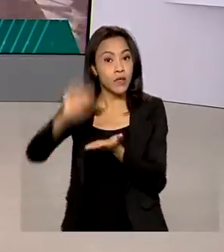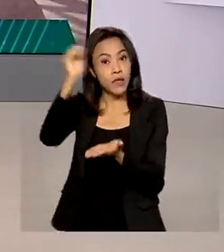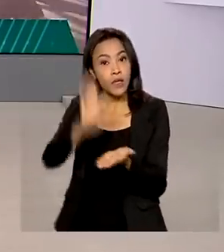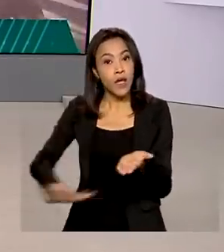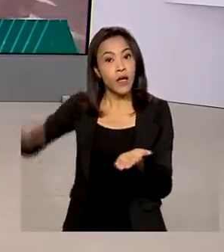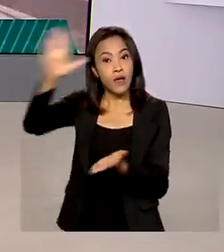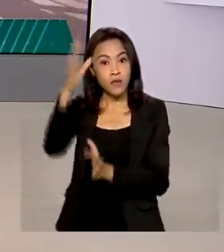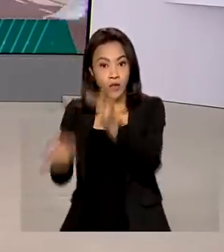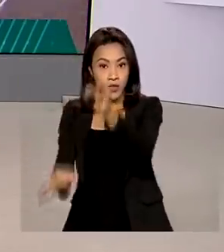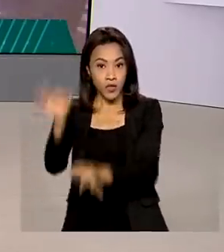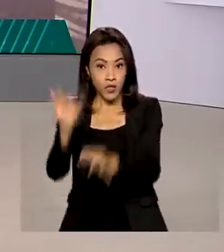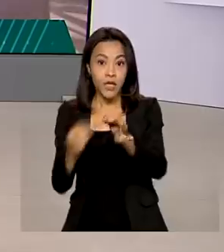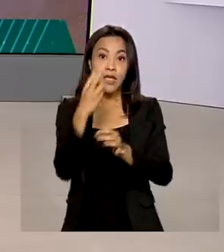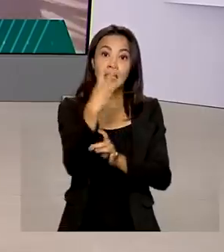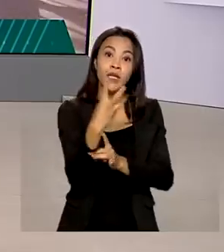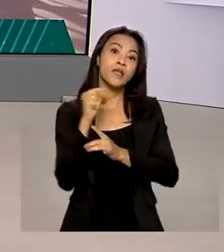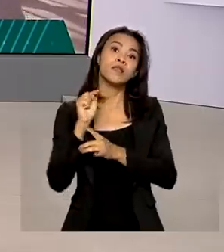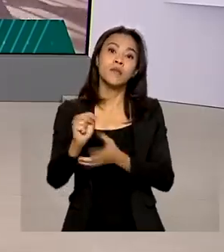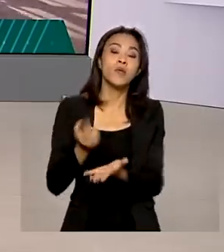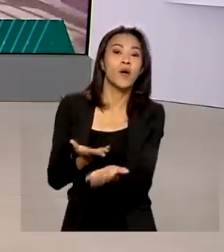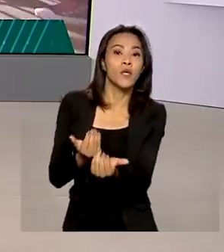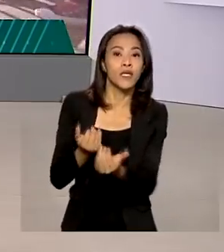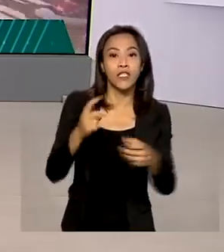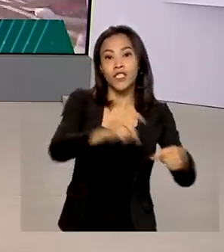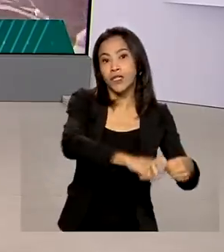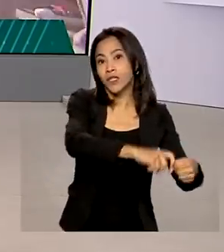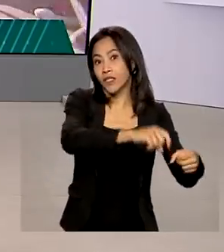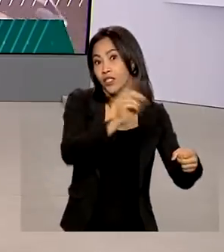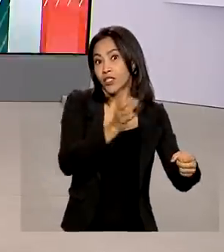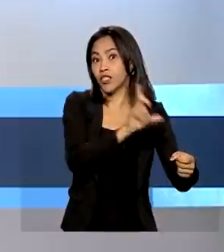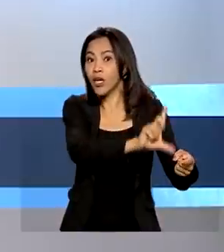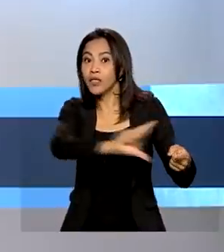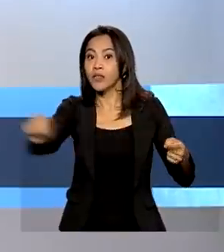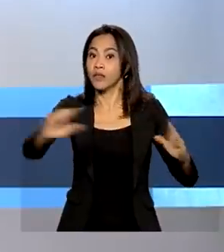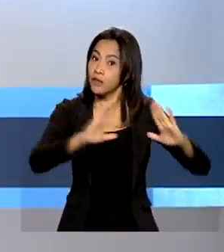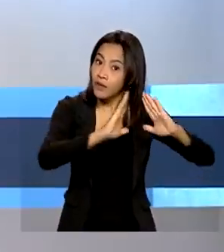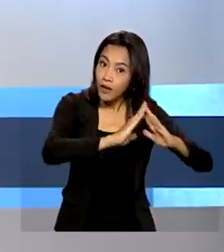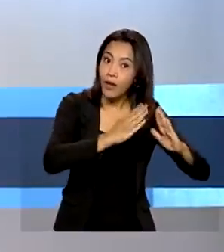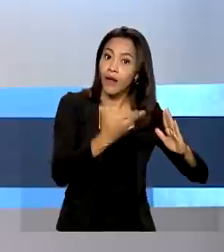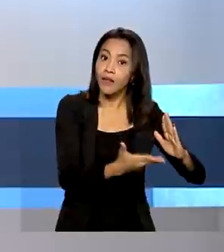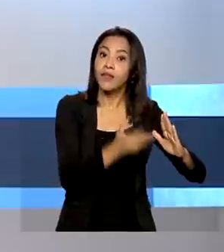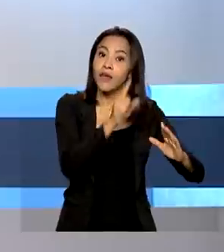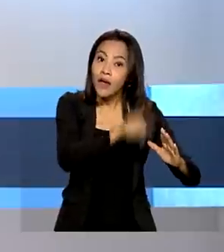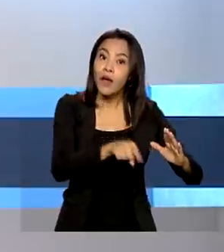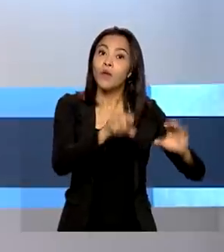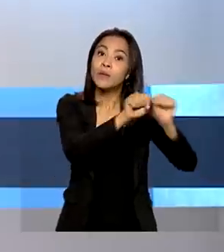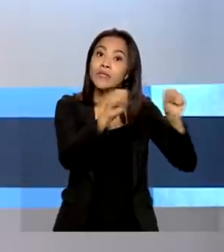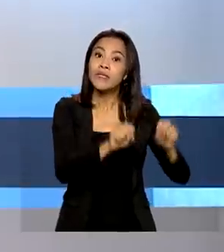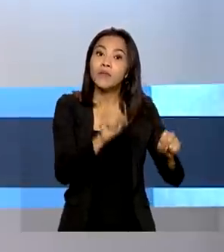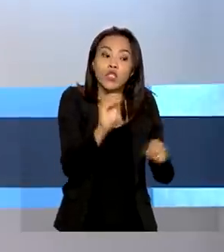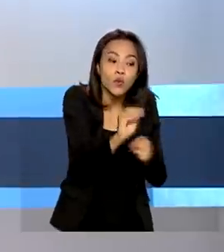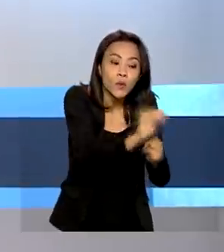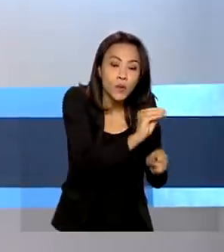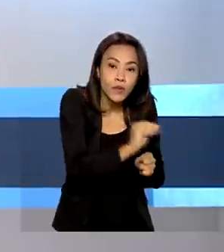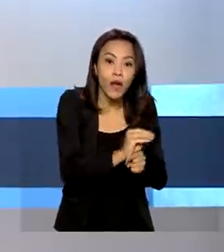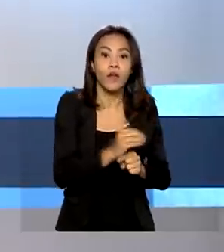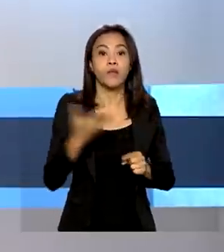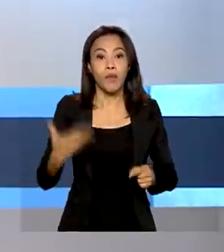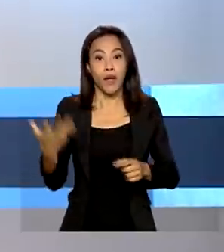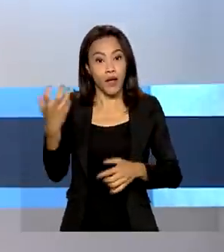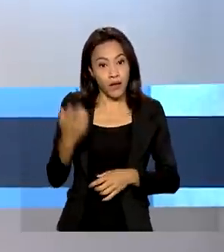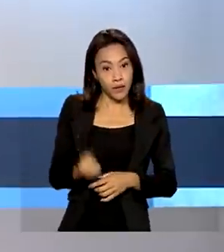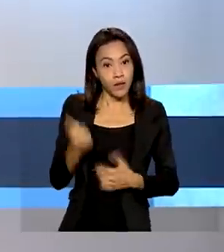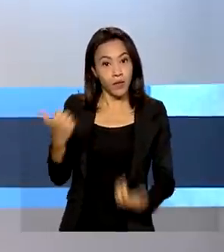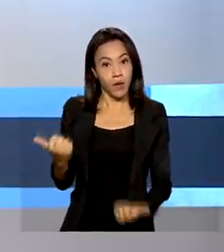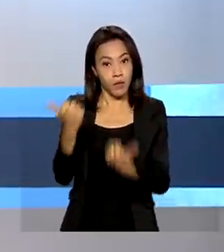adolescentes tinham sido desligados no sistema de acolhimento. Atualmente, eles passam a receber o Auxílio Brasil quando